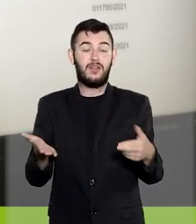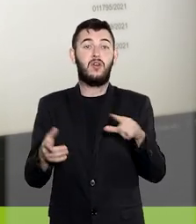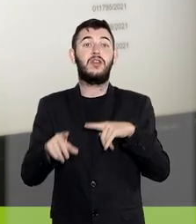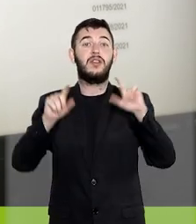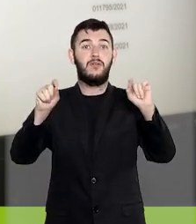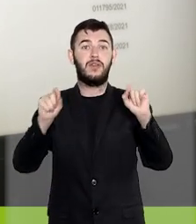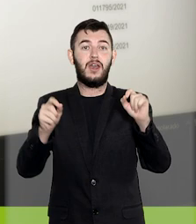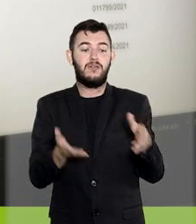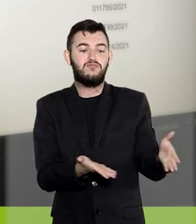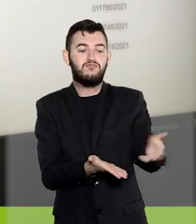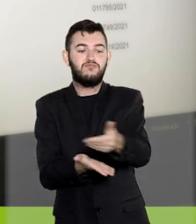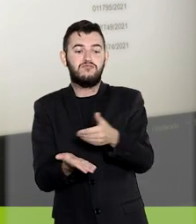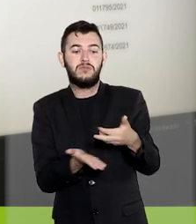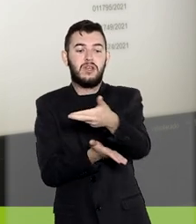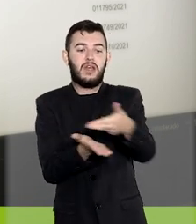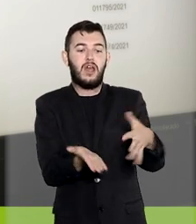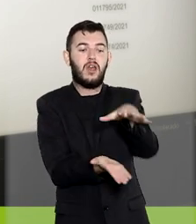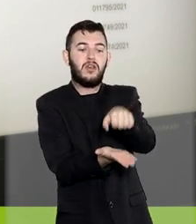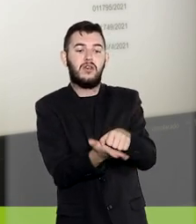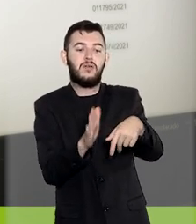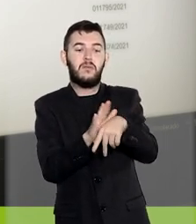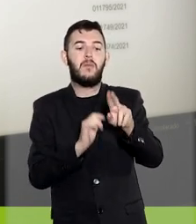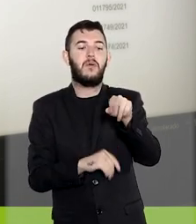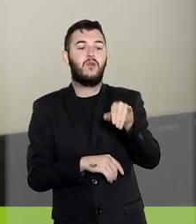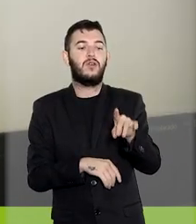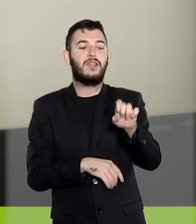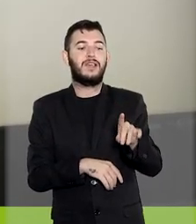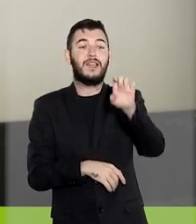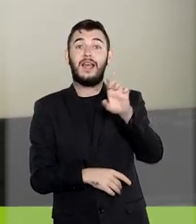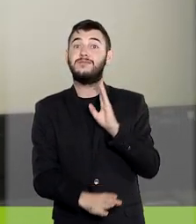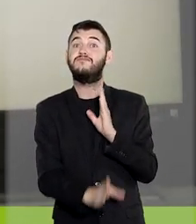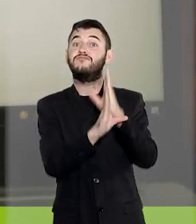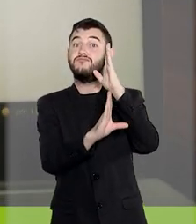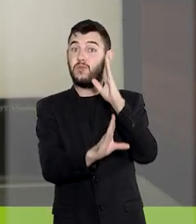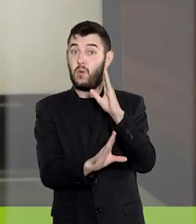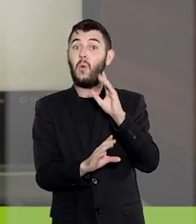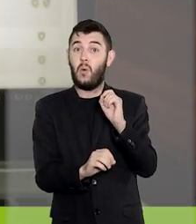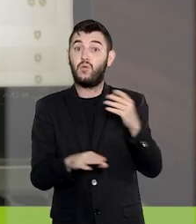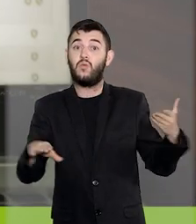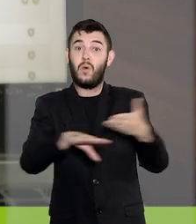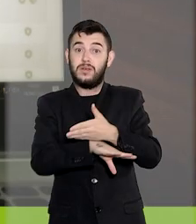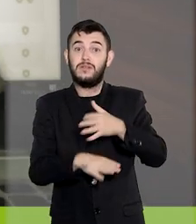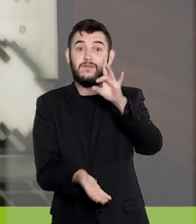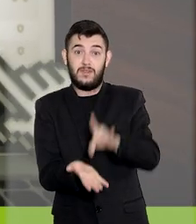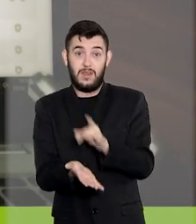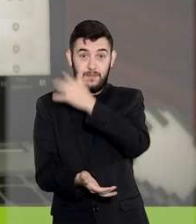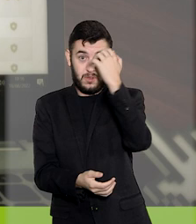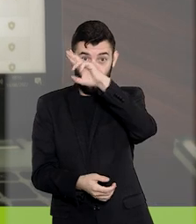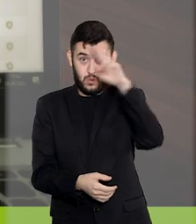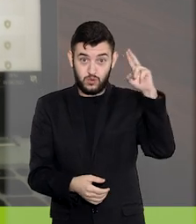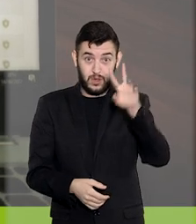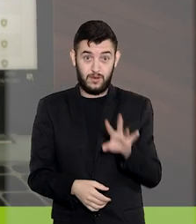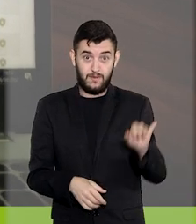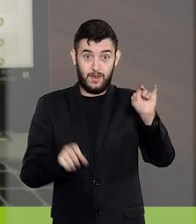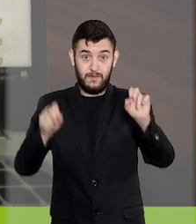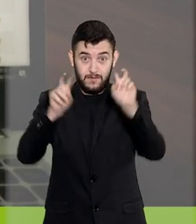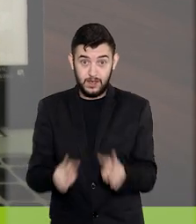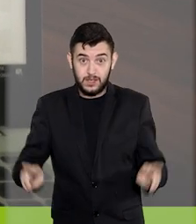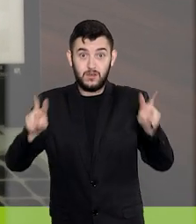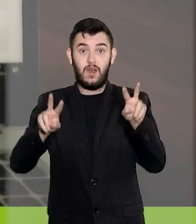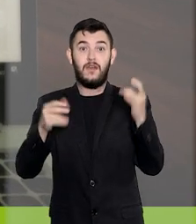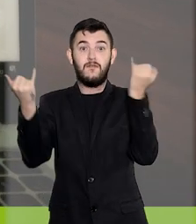clique em Acervo de Sigilosos da Unidade. Após realizar a identificação de acesso, o usuário